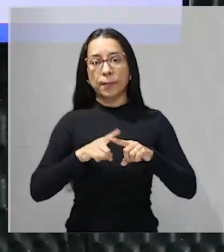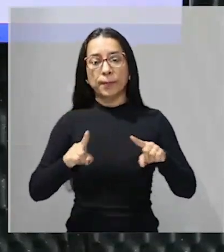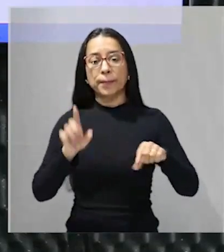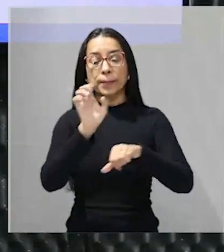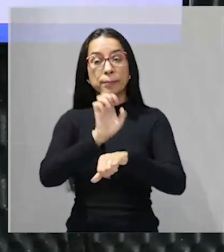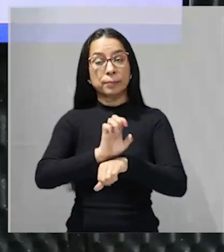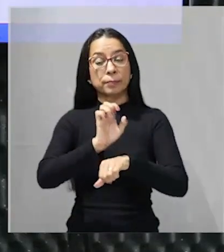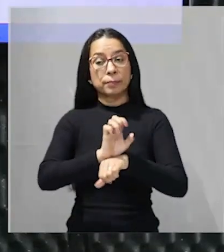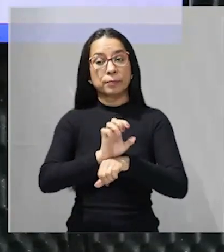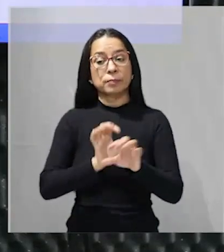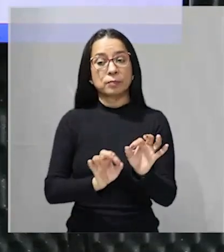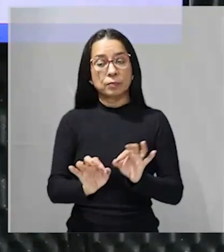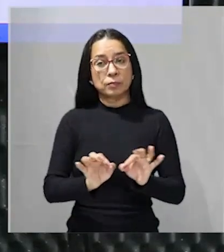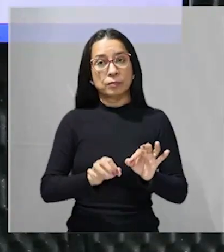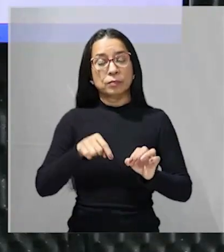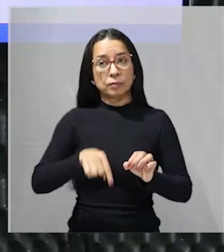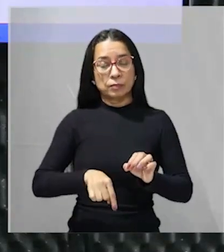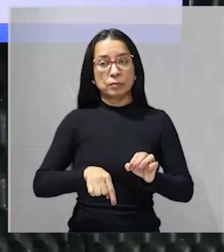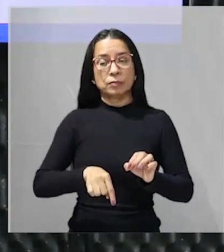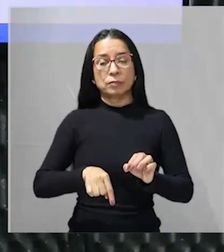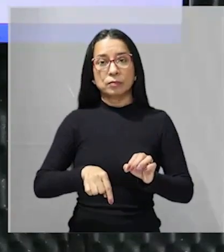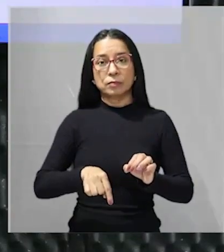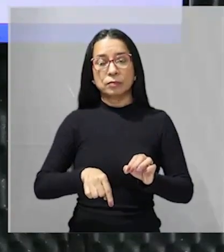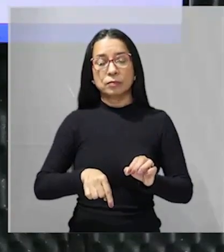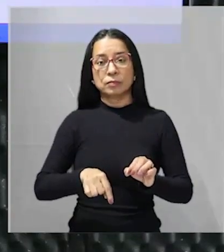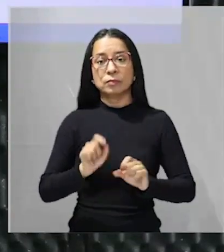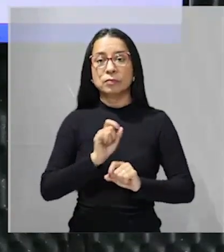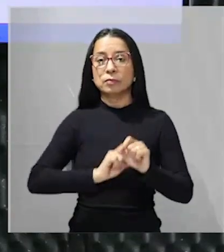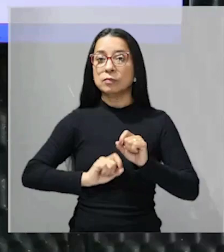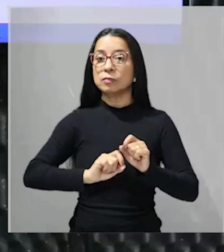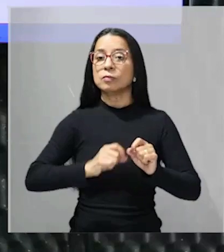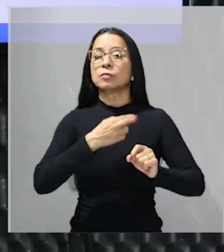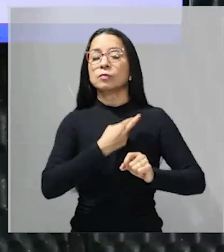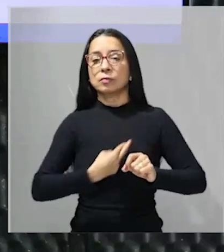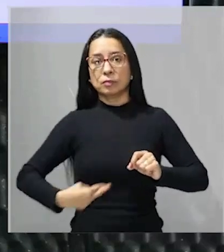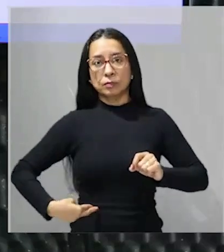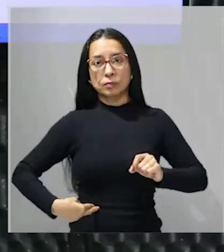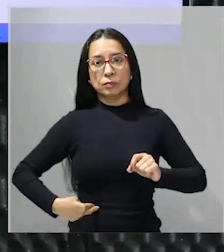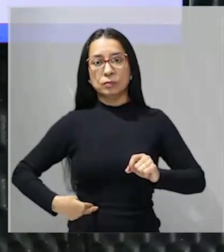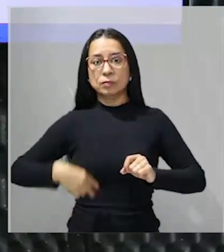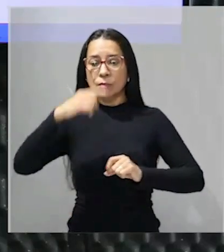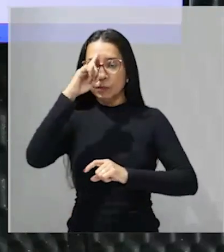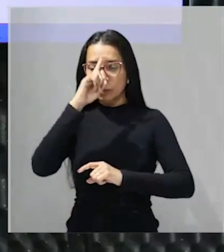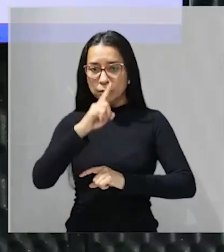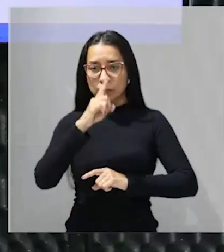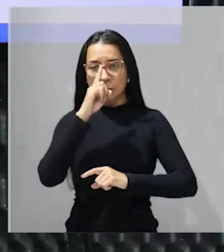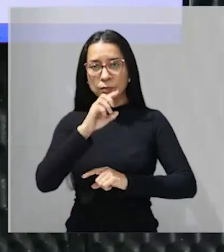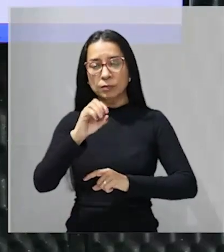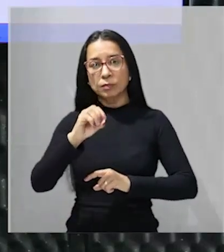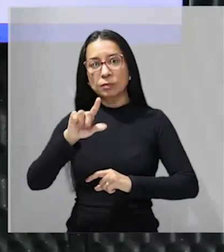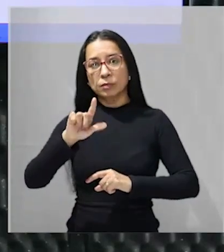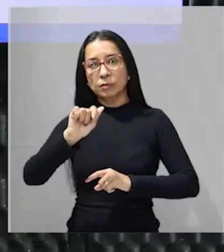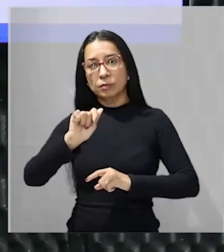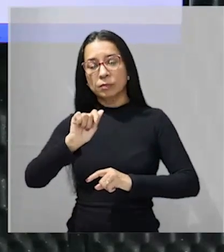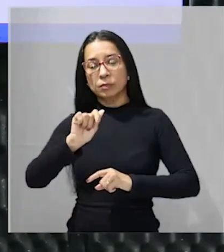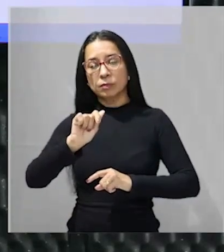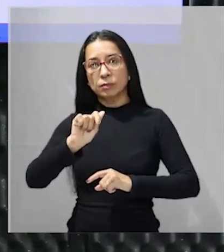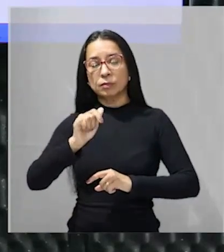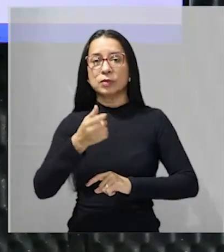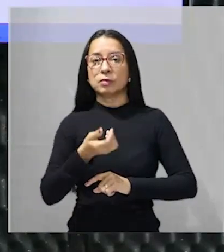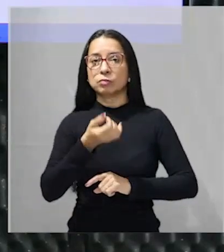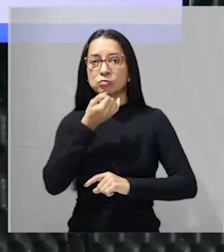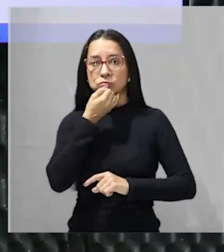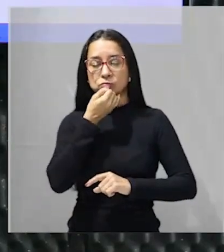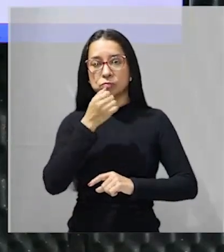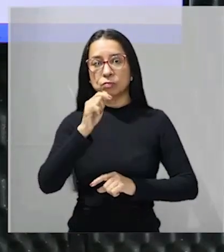republicanos que vão ser comandados pelas oligarquias pelas elites